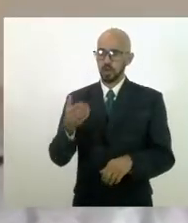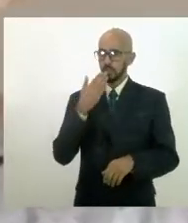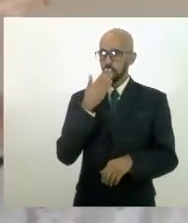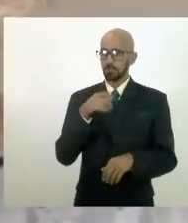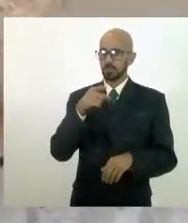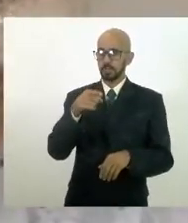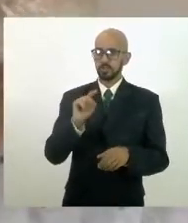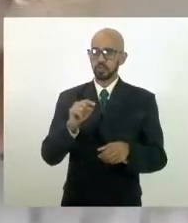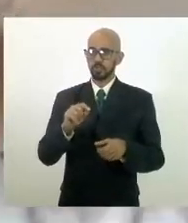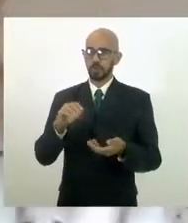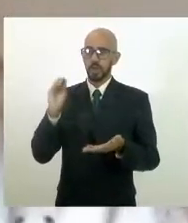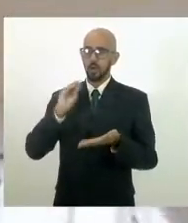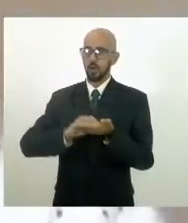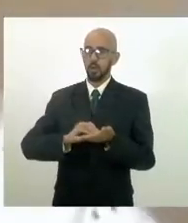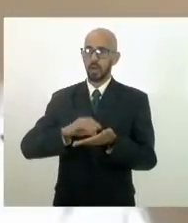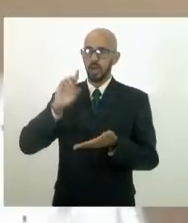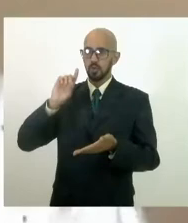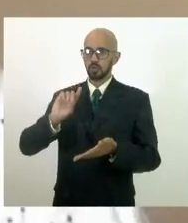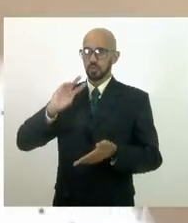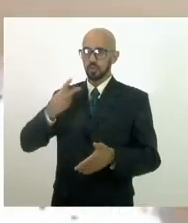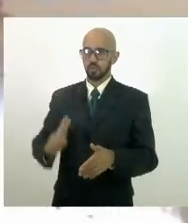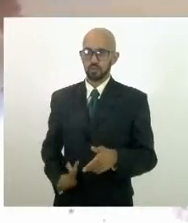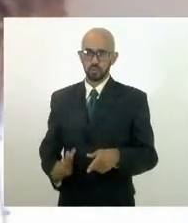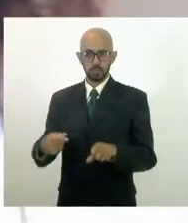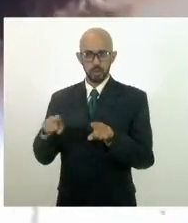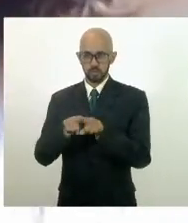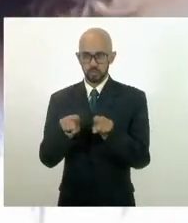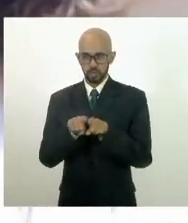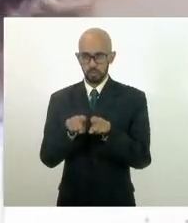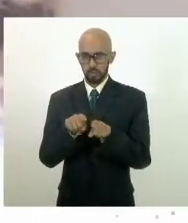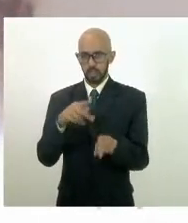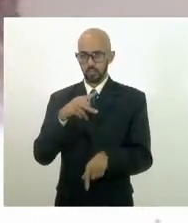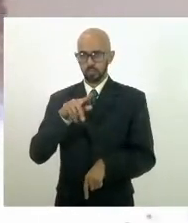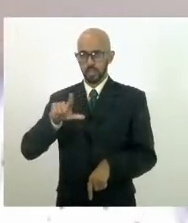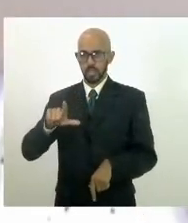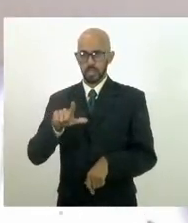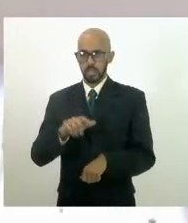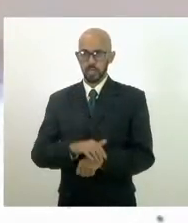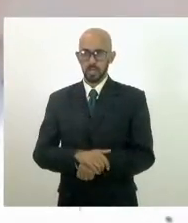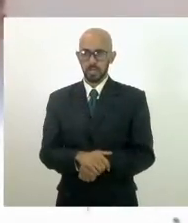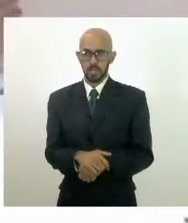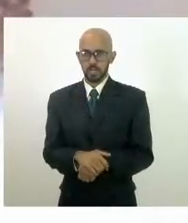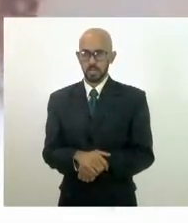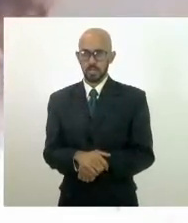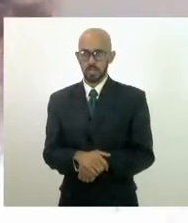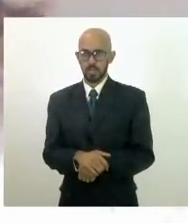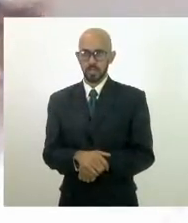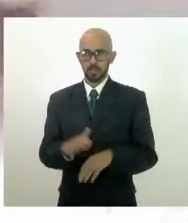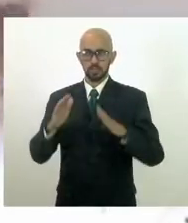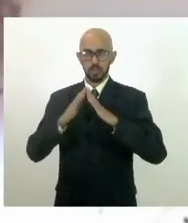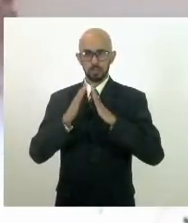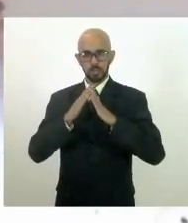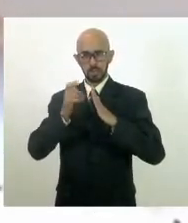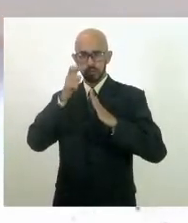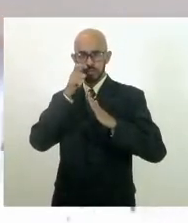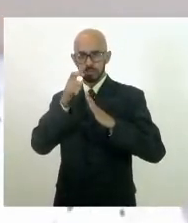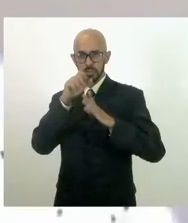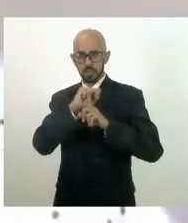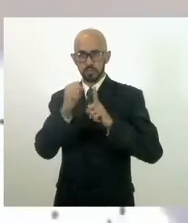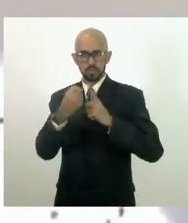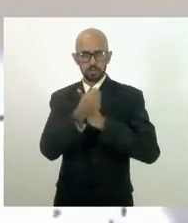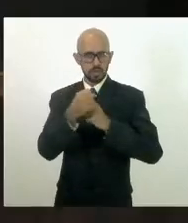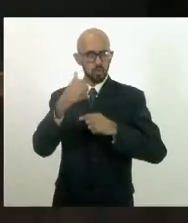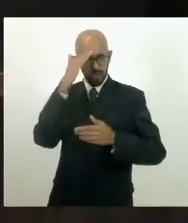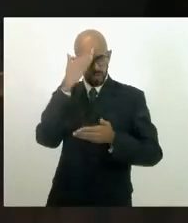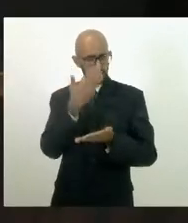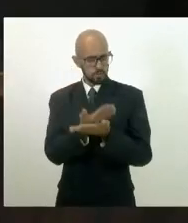a comissão de direitos humanos para aparecer tendo o projeto no tema de habitação de interesse social, acredito que é pertinente.